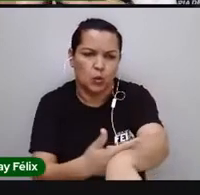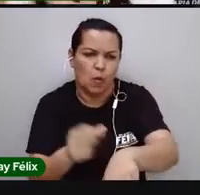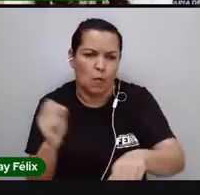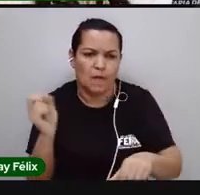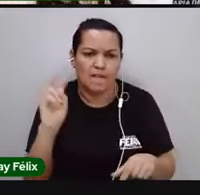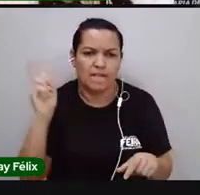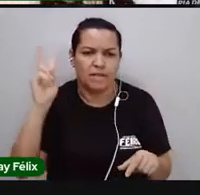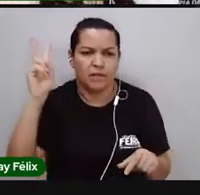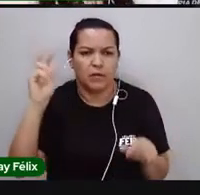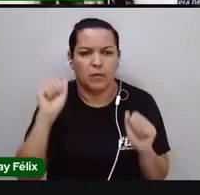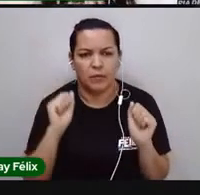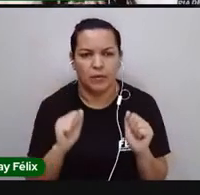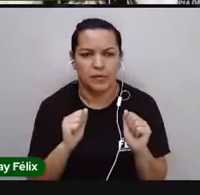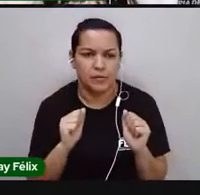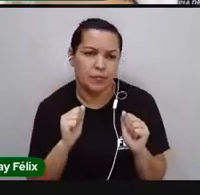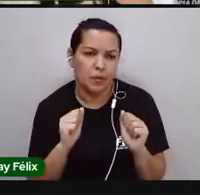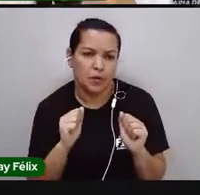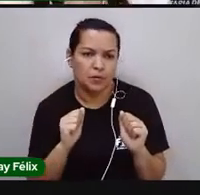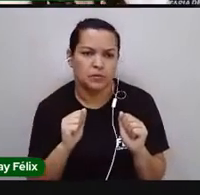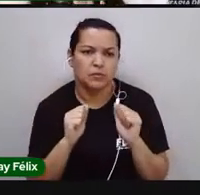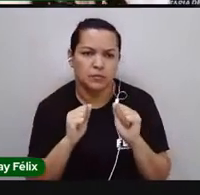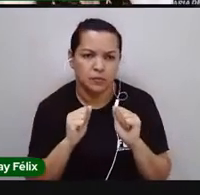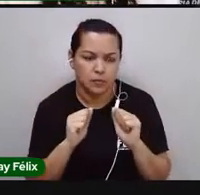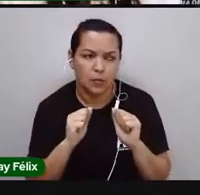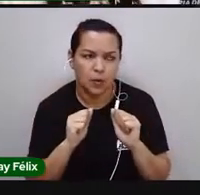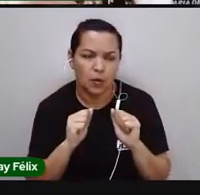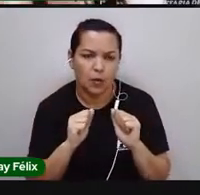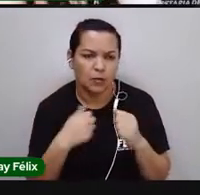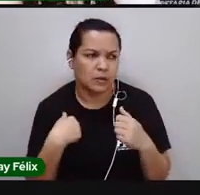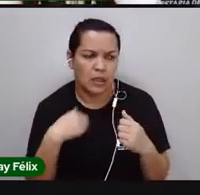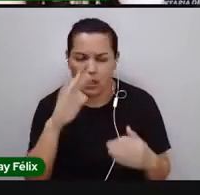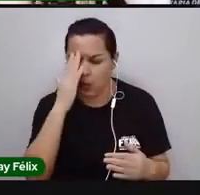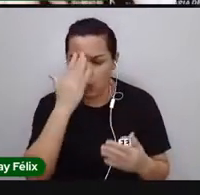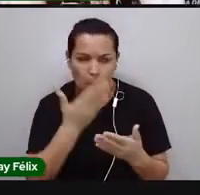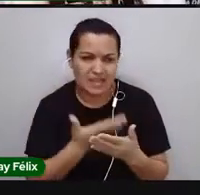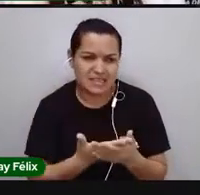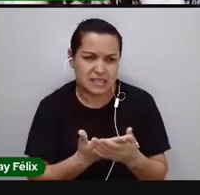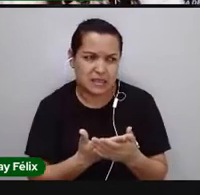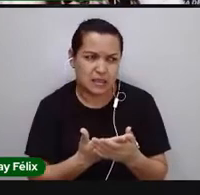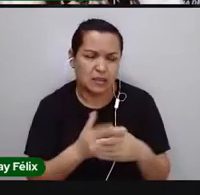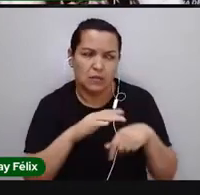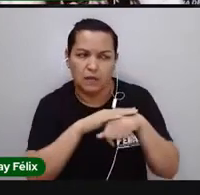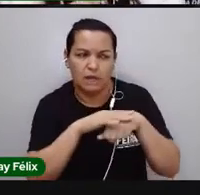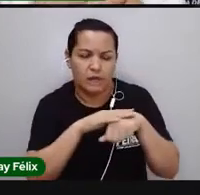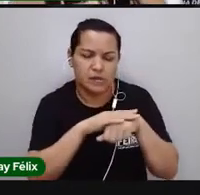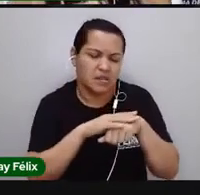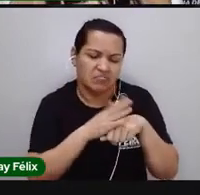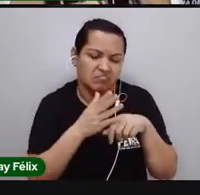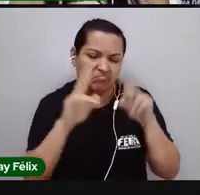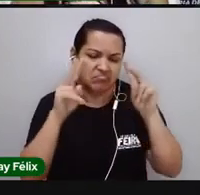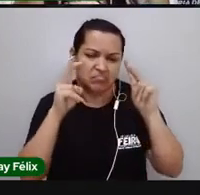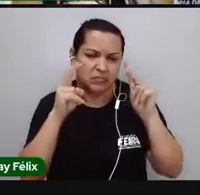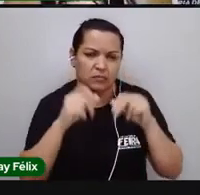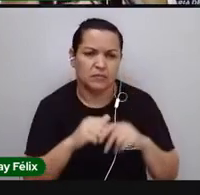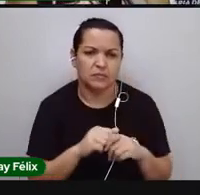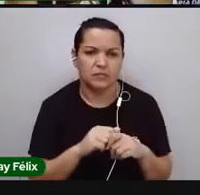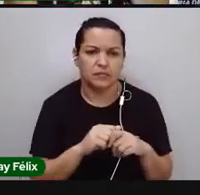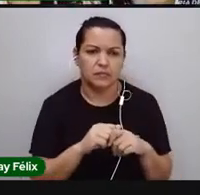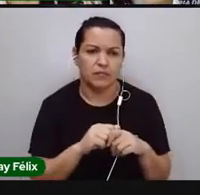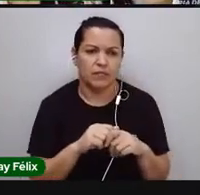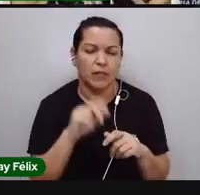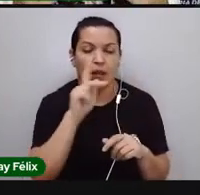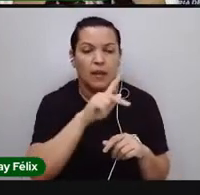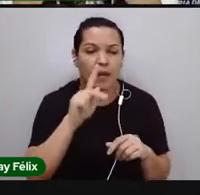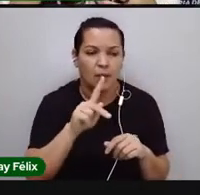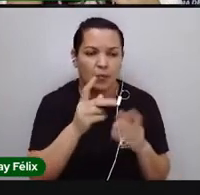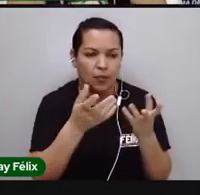eu posso ter as minhas concepções e conversar sobre elas. Então, o que a Pró está te chamando a